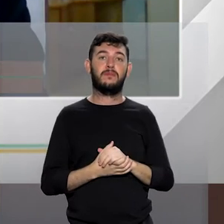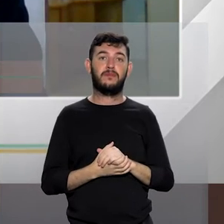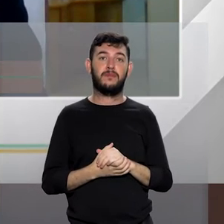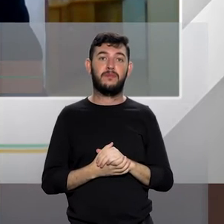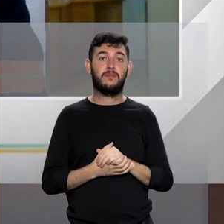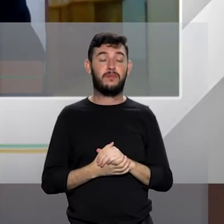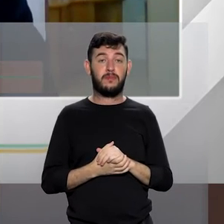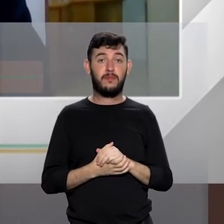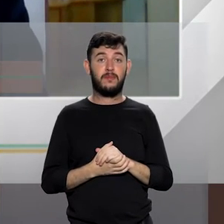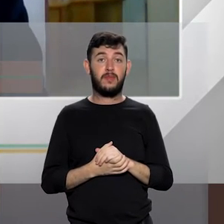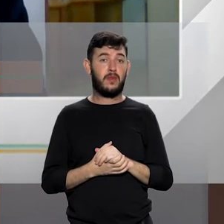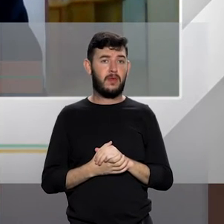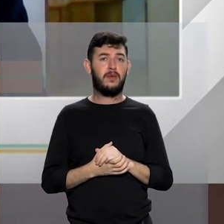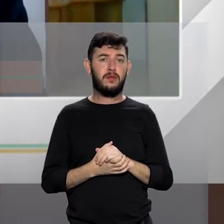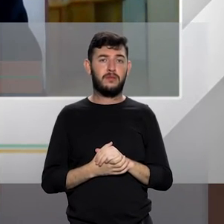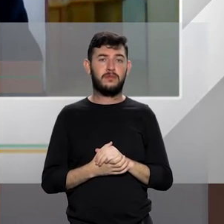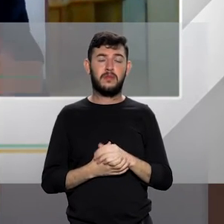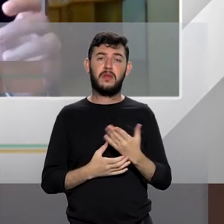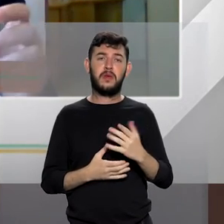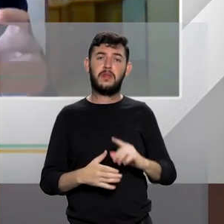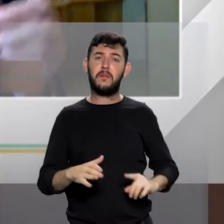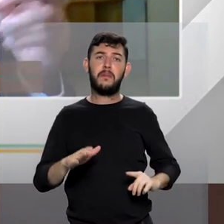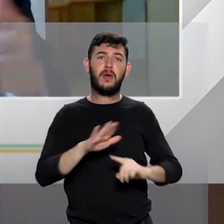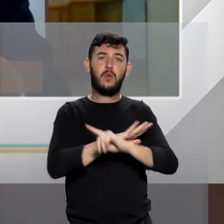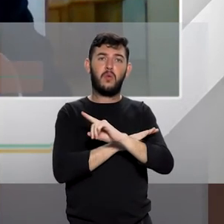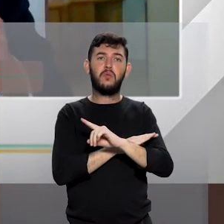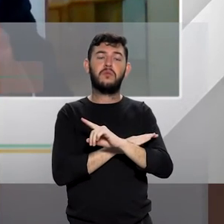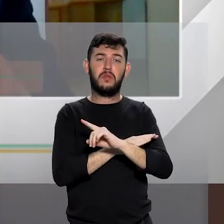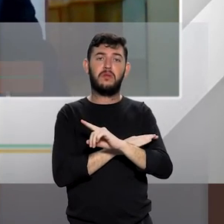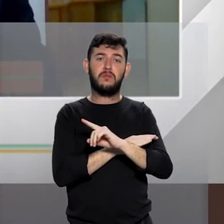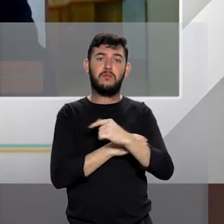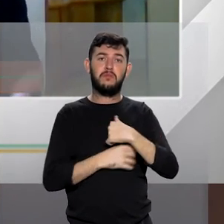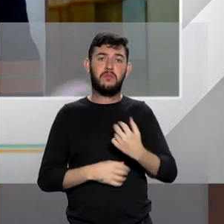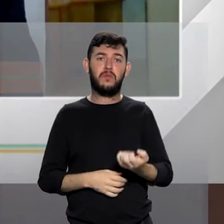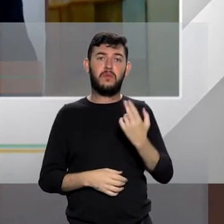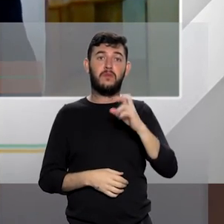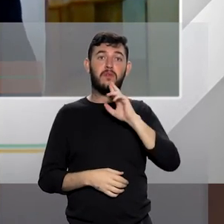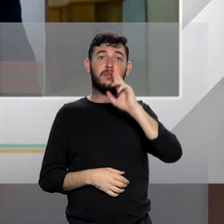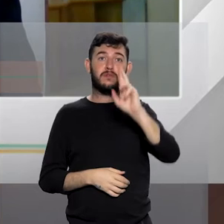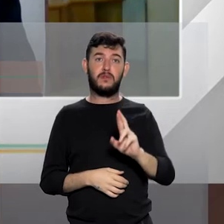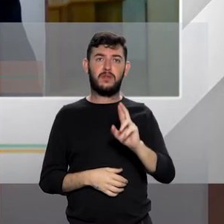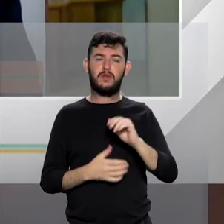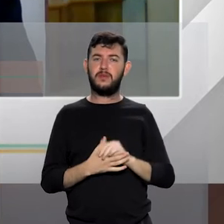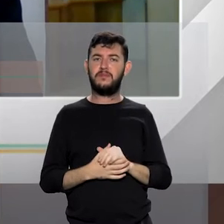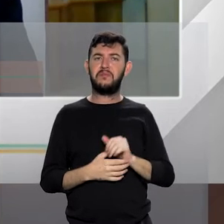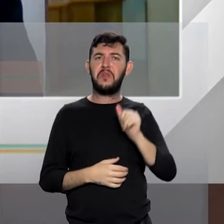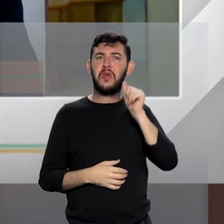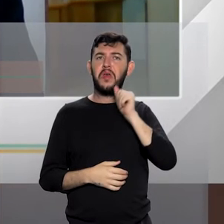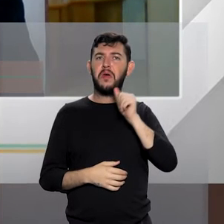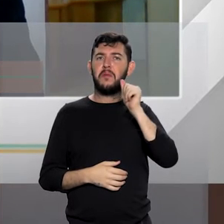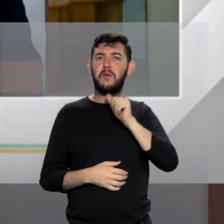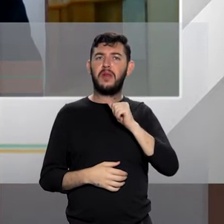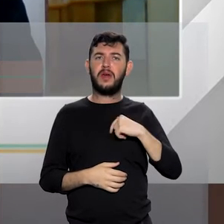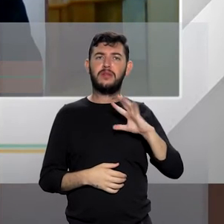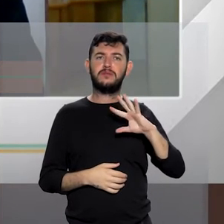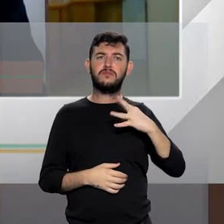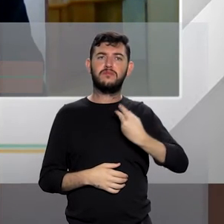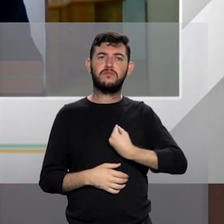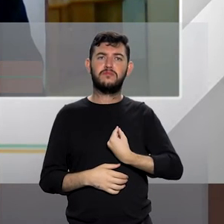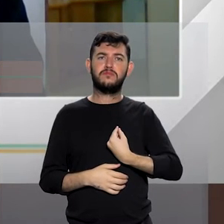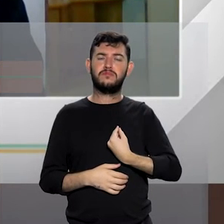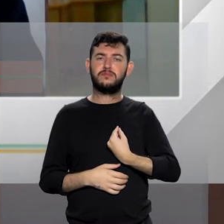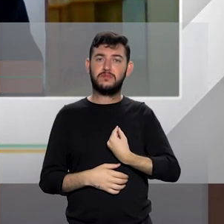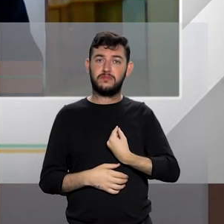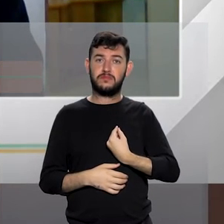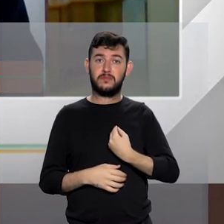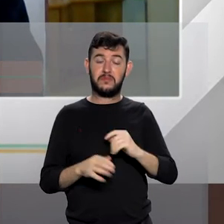E aí, respondendo a tua outra questão, fiz essa digressão para voltar a ela, e as mulheres transgênero? A